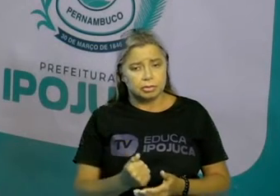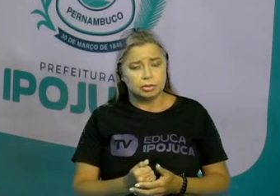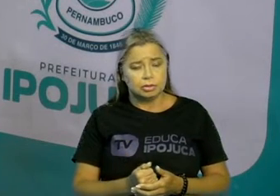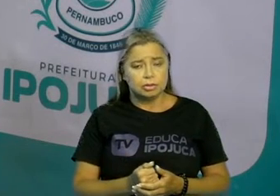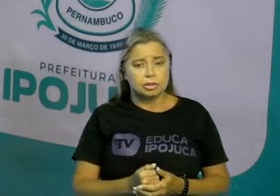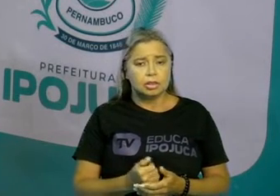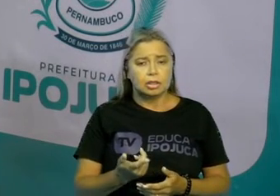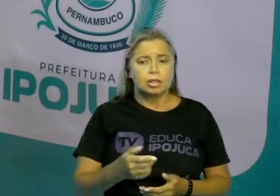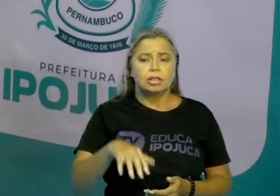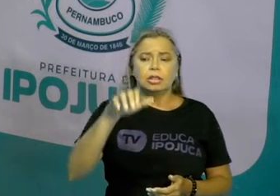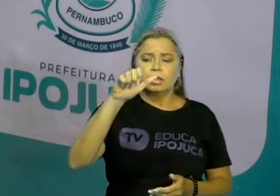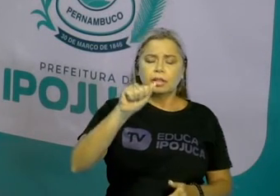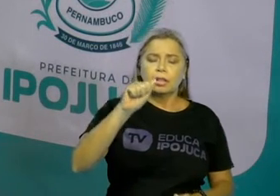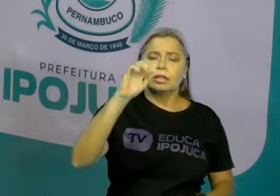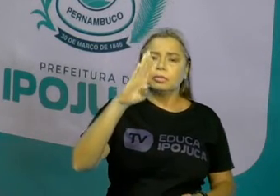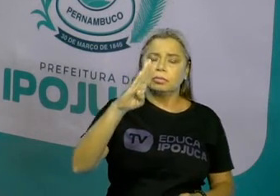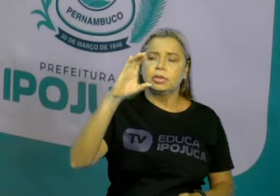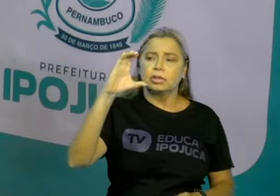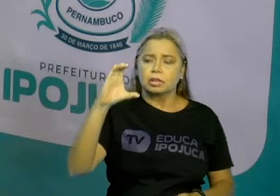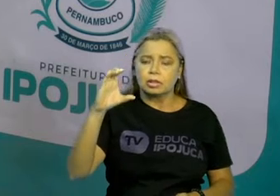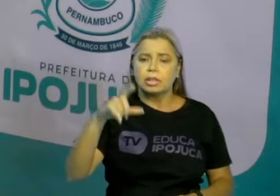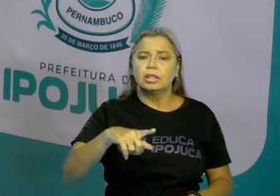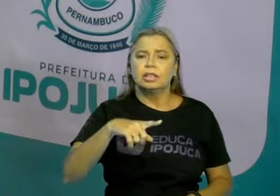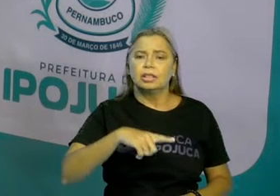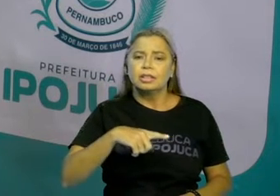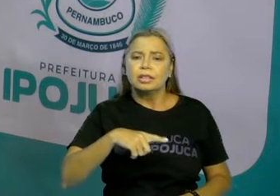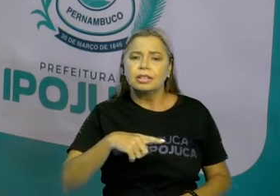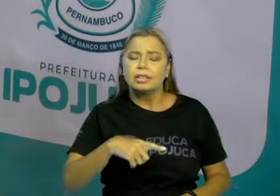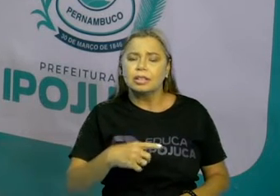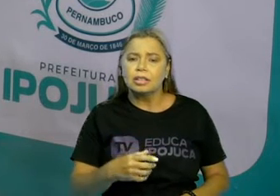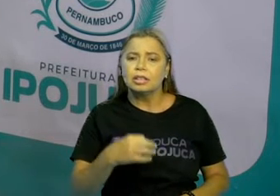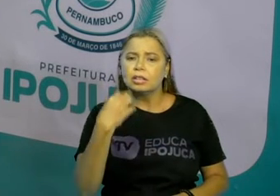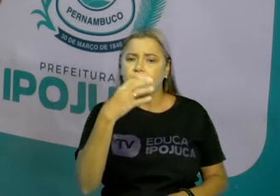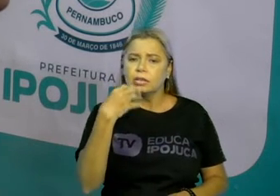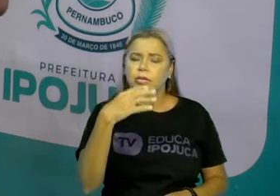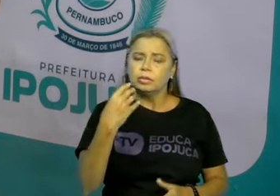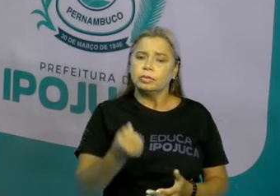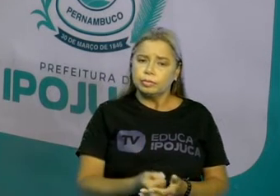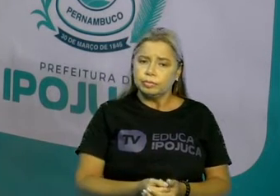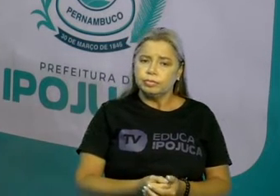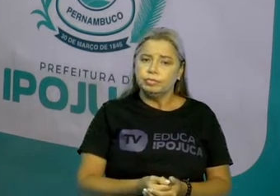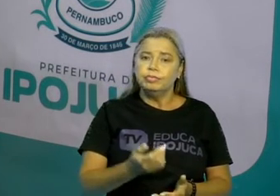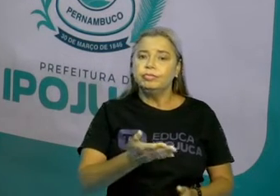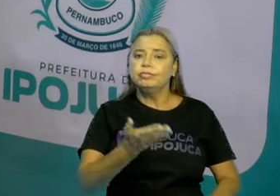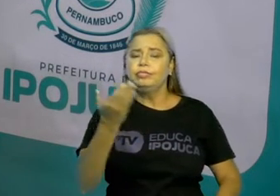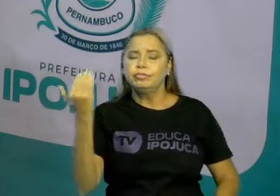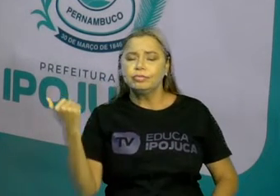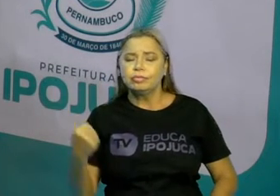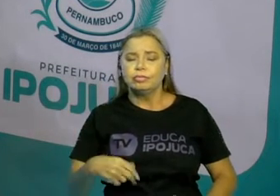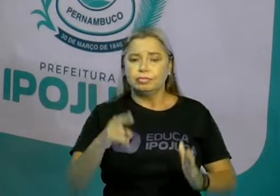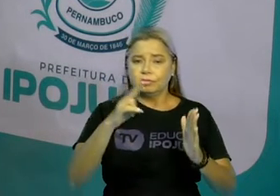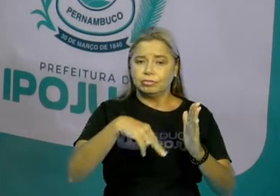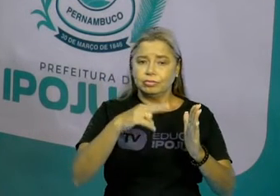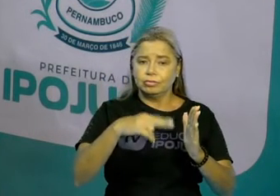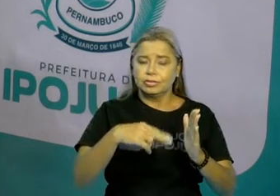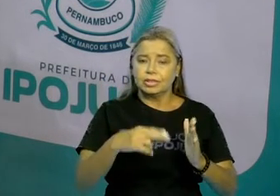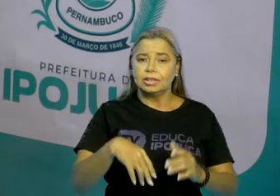pronunciei o alfabeto e descobriu isso? Se não, vamos ler e descobrir?